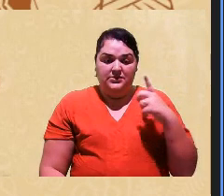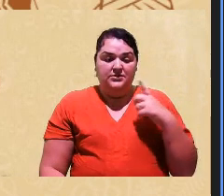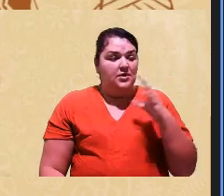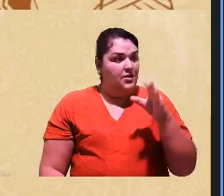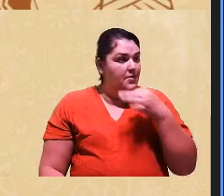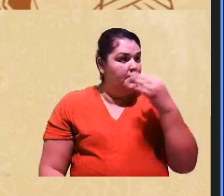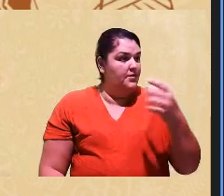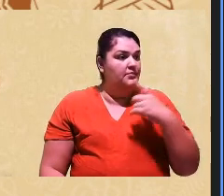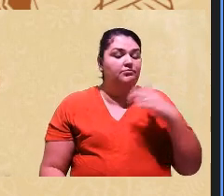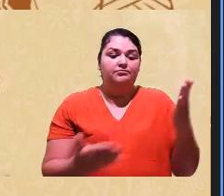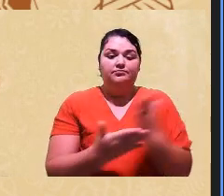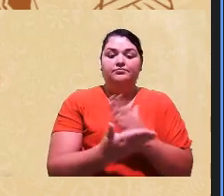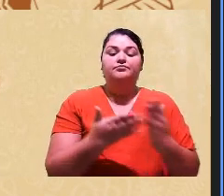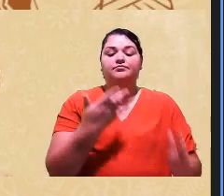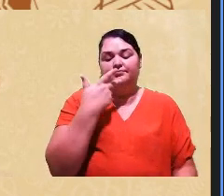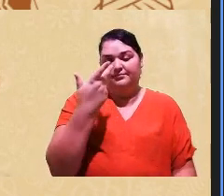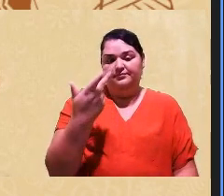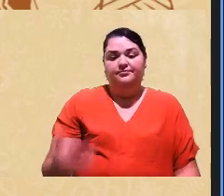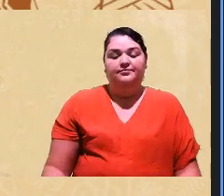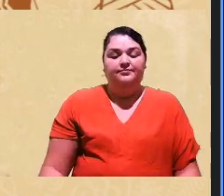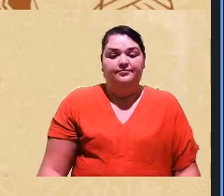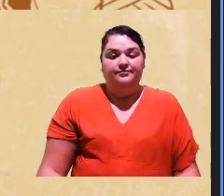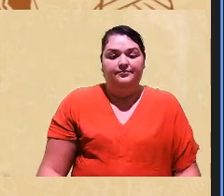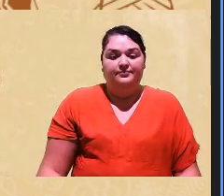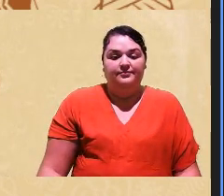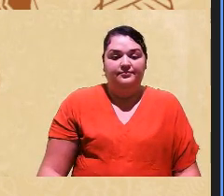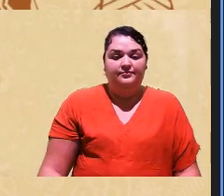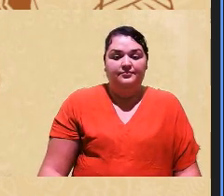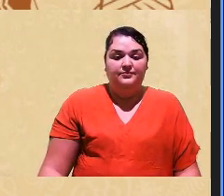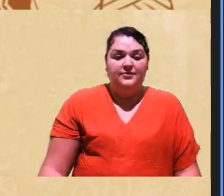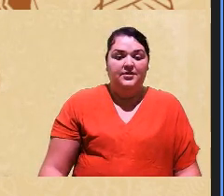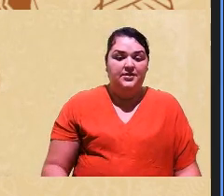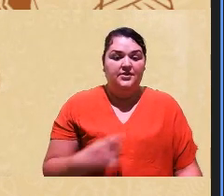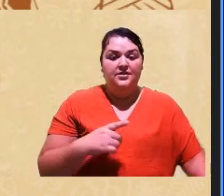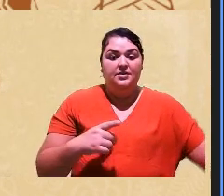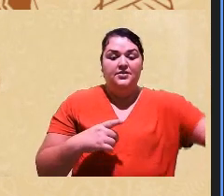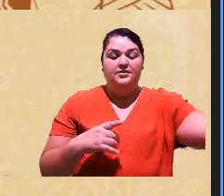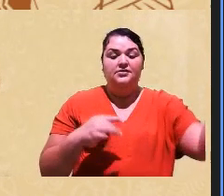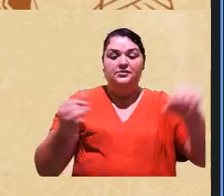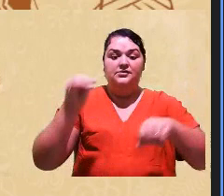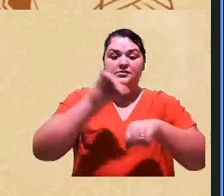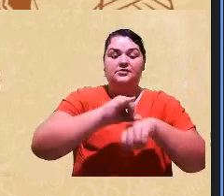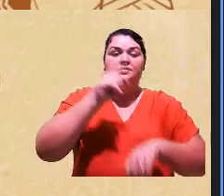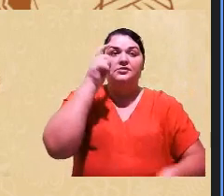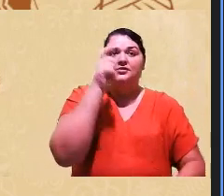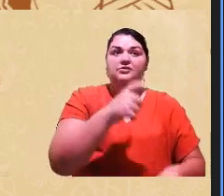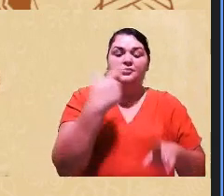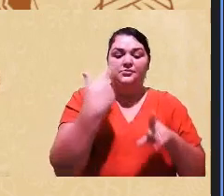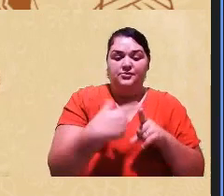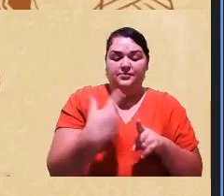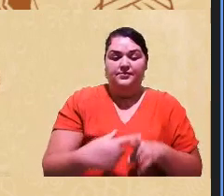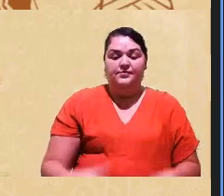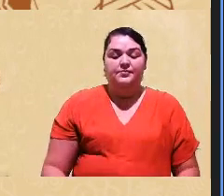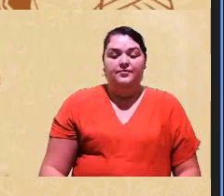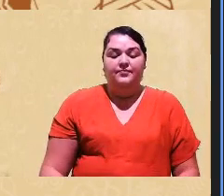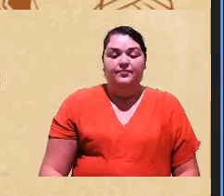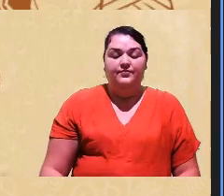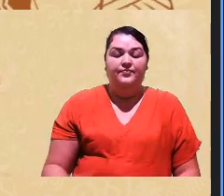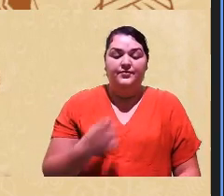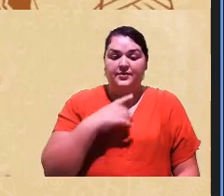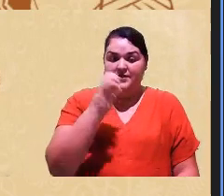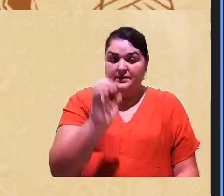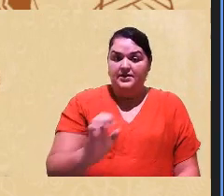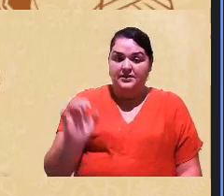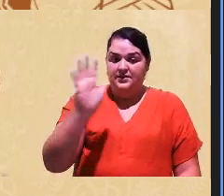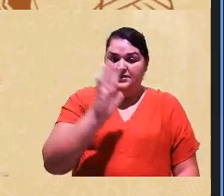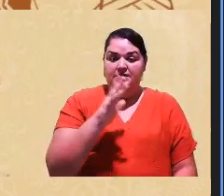maioria é pardo e quando a gente vai para o interior é tão interessante porque no mesmo estado como a gente tem essa